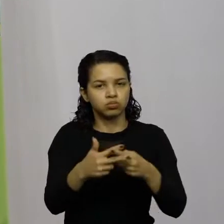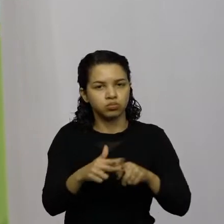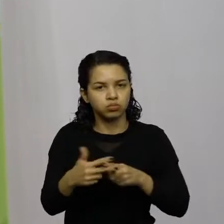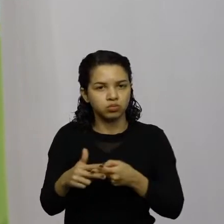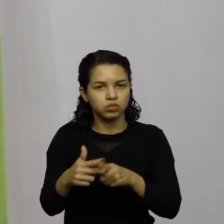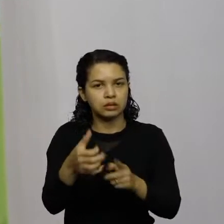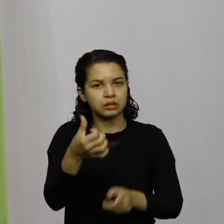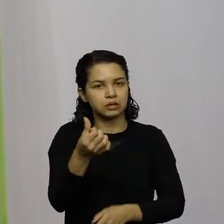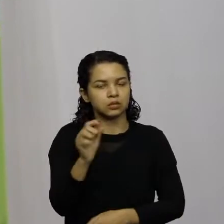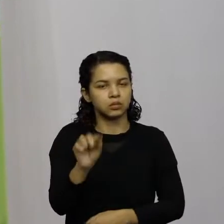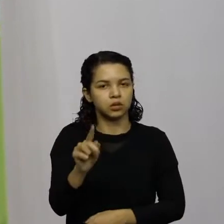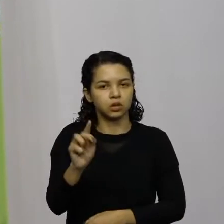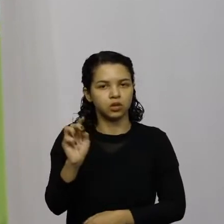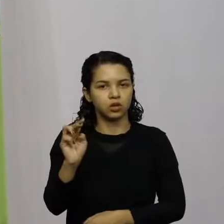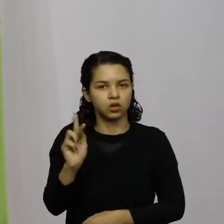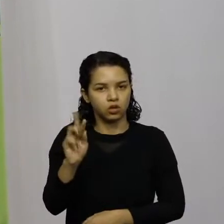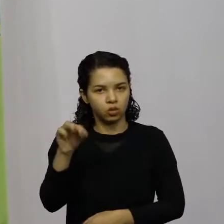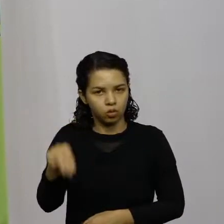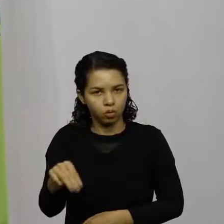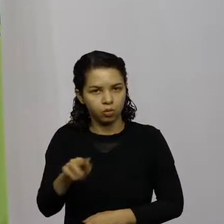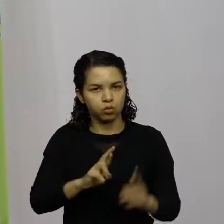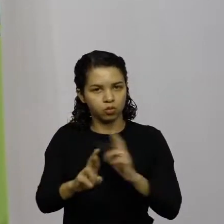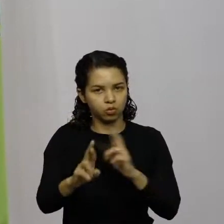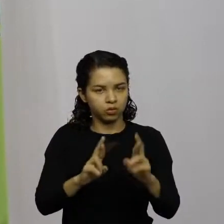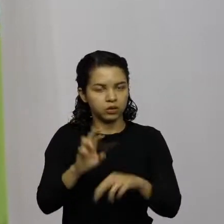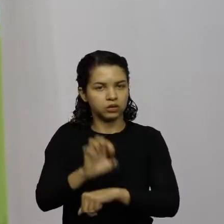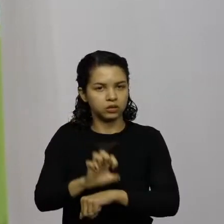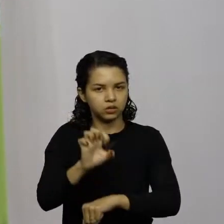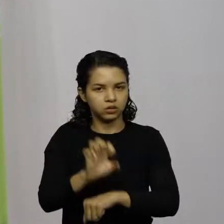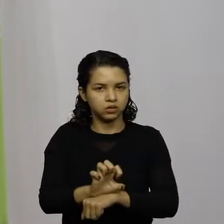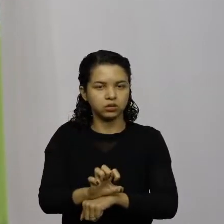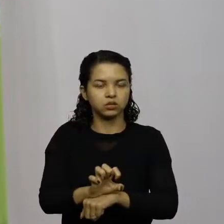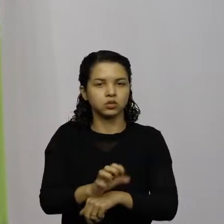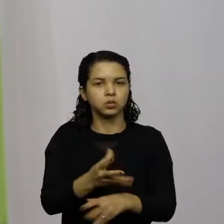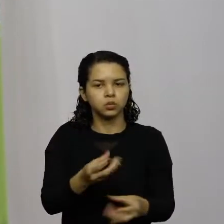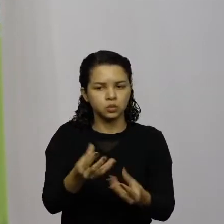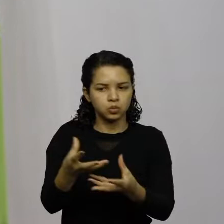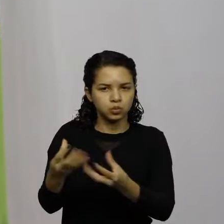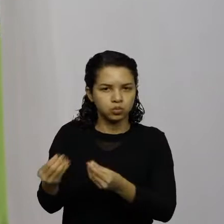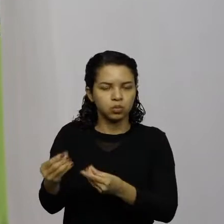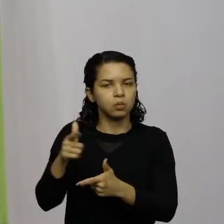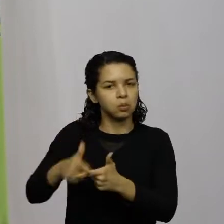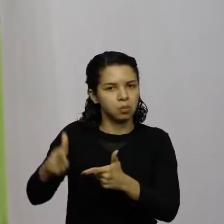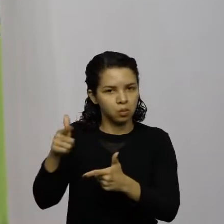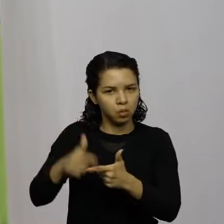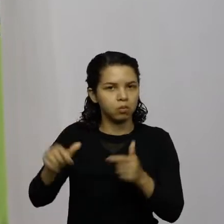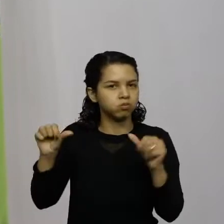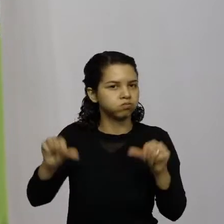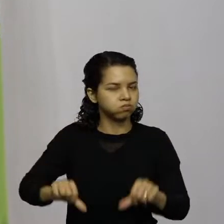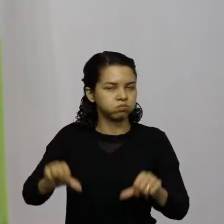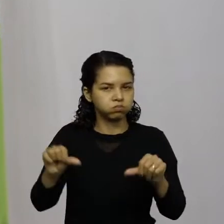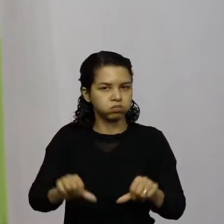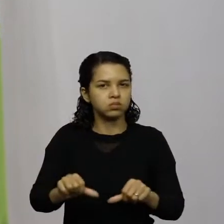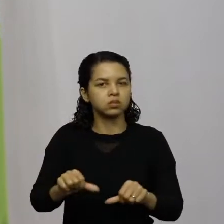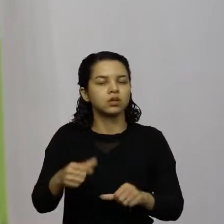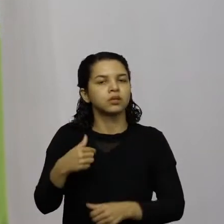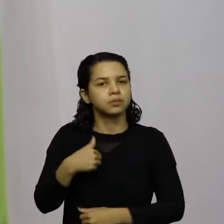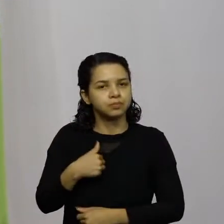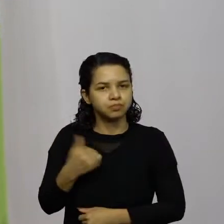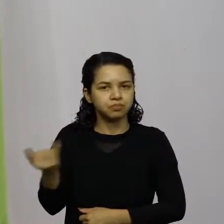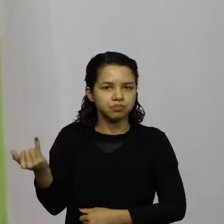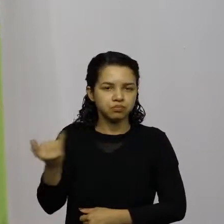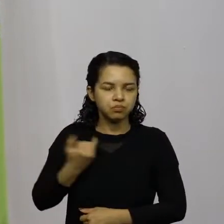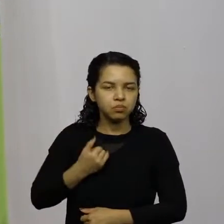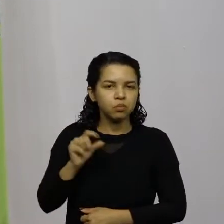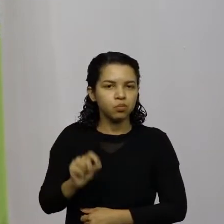estaduais, e grande parte delas em estado precário, eu fiquei sabendo, inclusive, deputado,